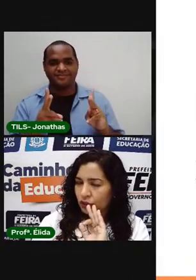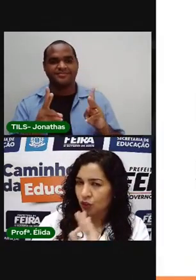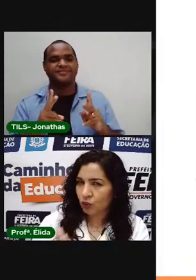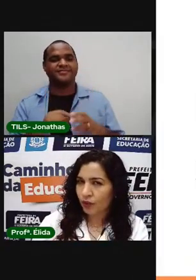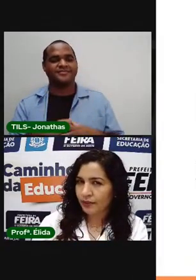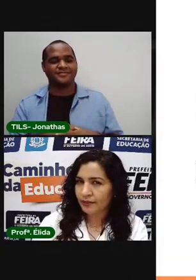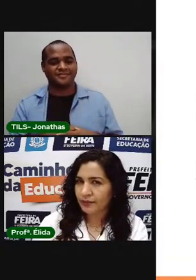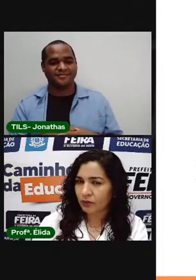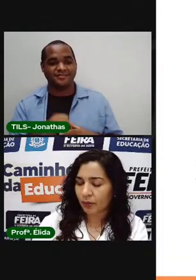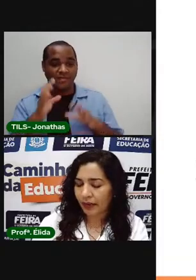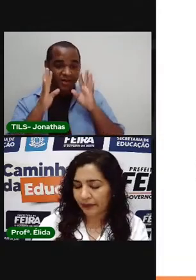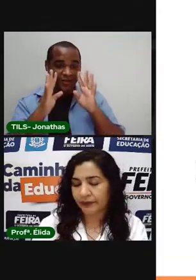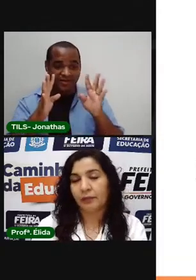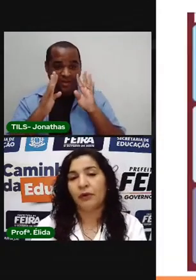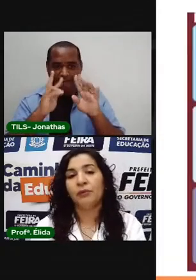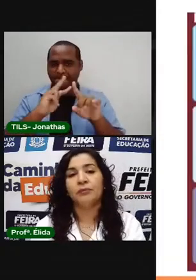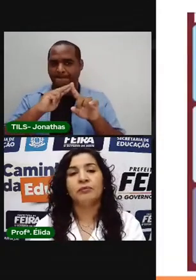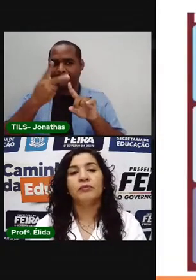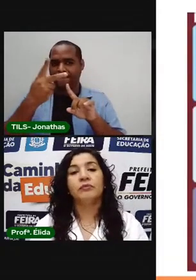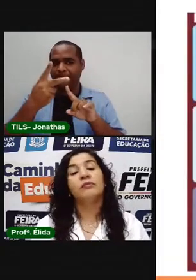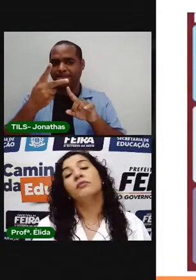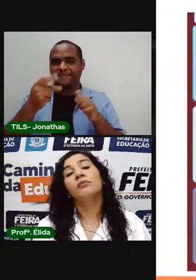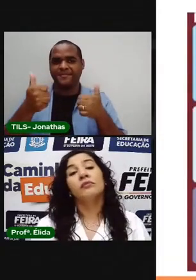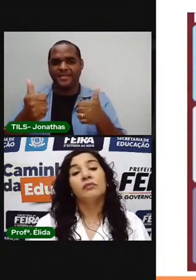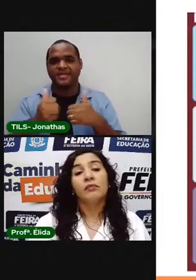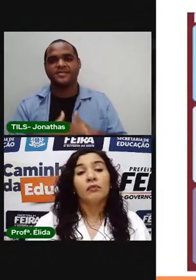com a atenção do abraço, tá bom?